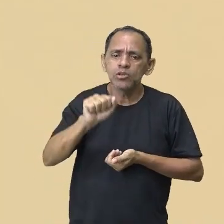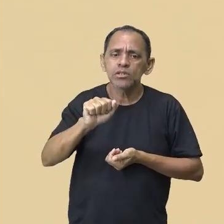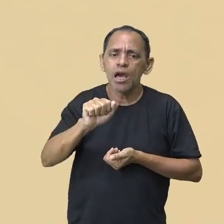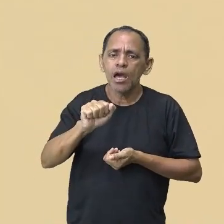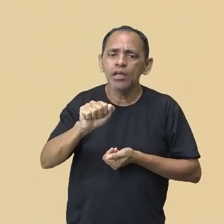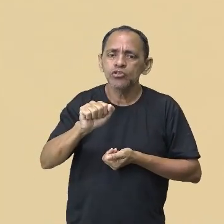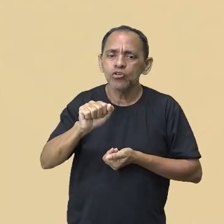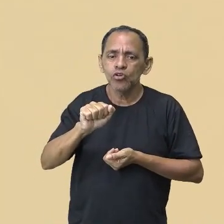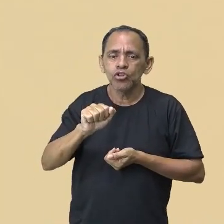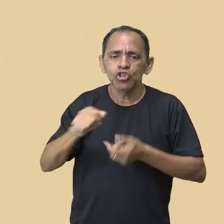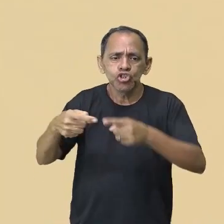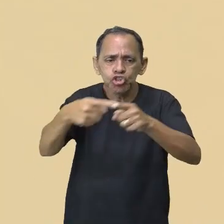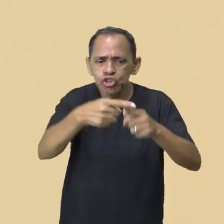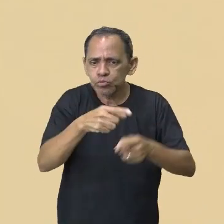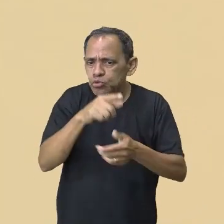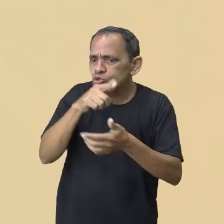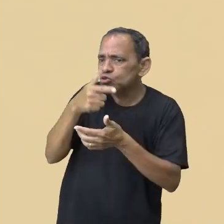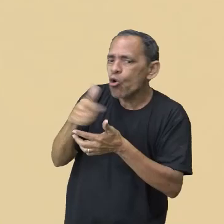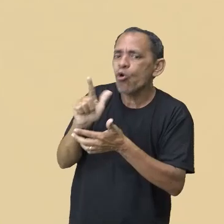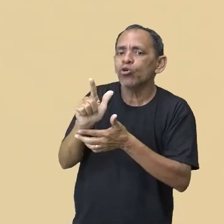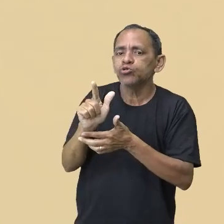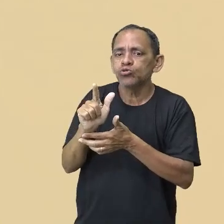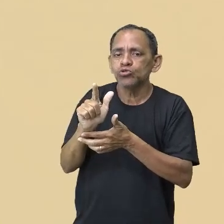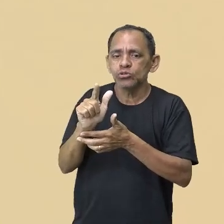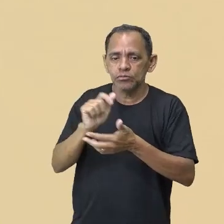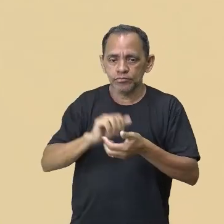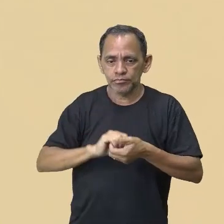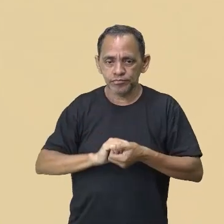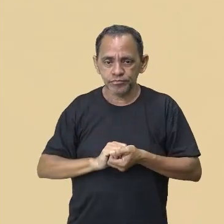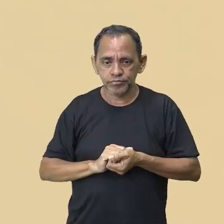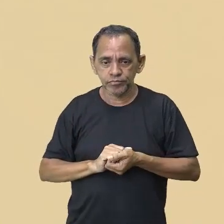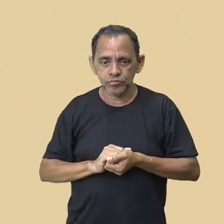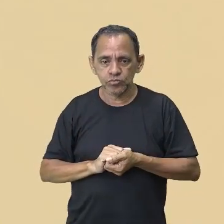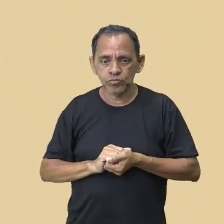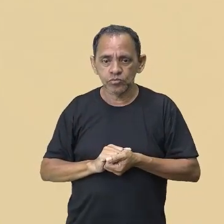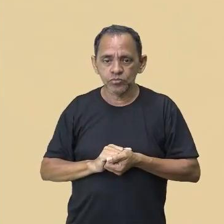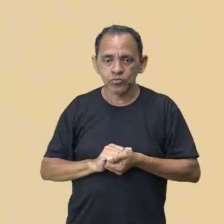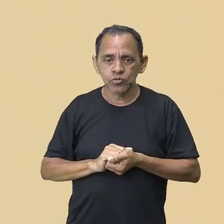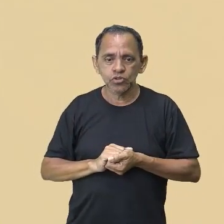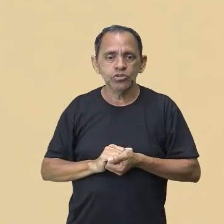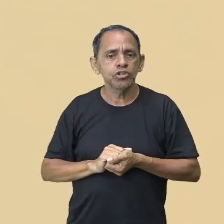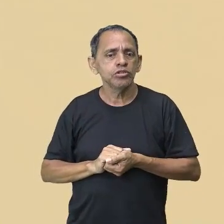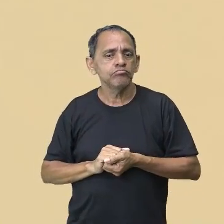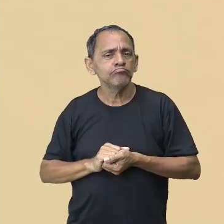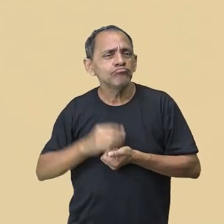algo quase que muito, perdão, ela é muito apreciada